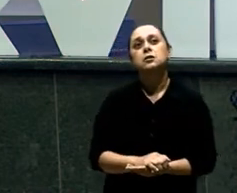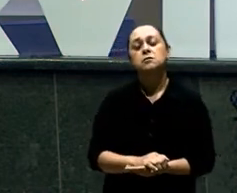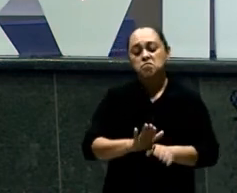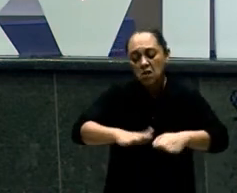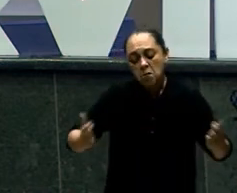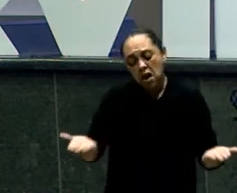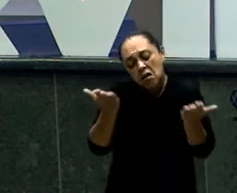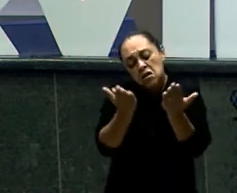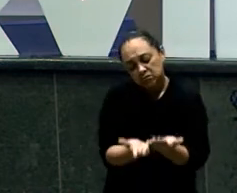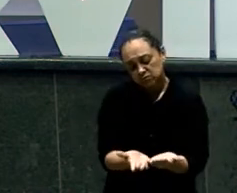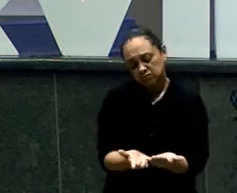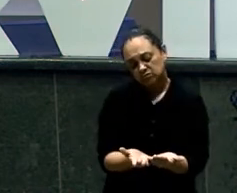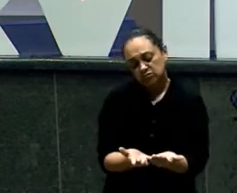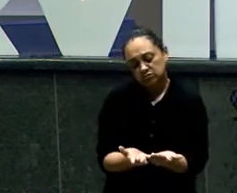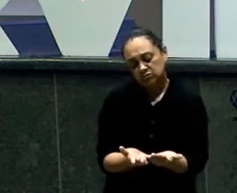meu fichário Em cima da mesa